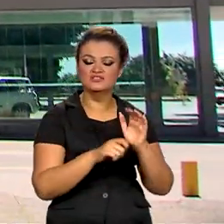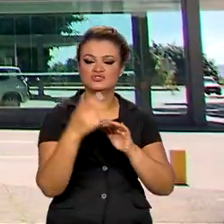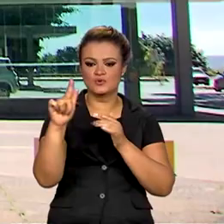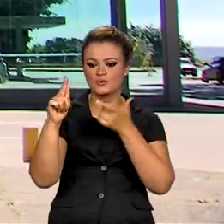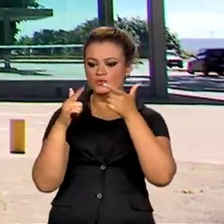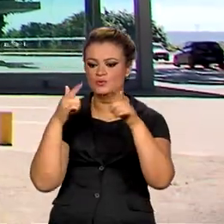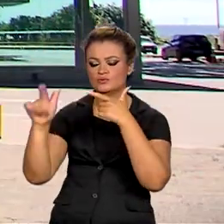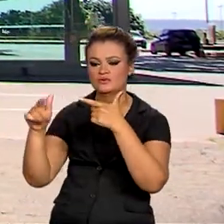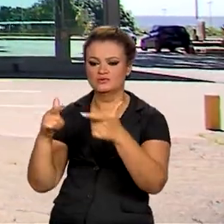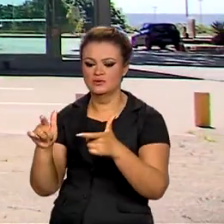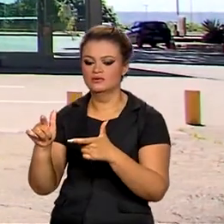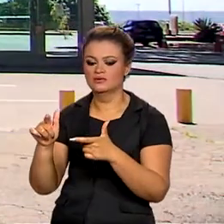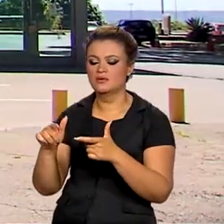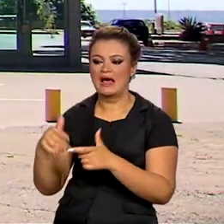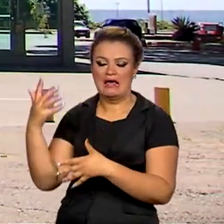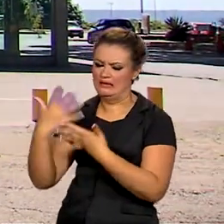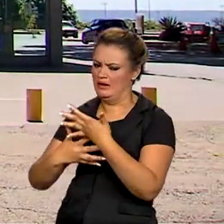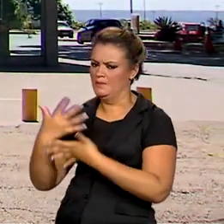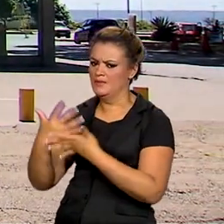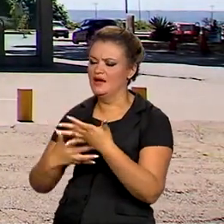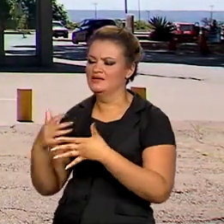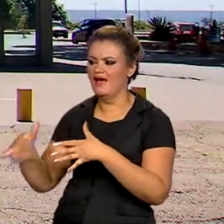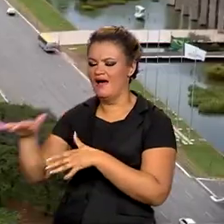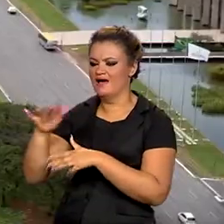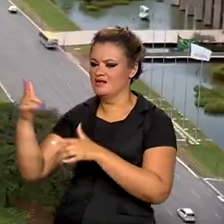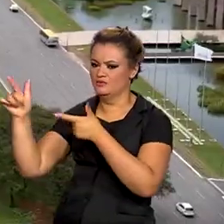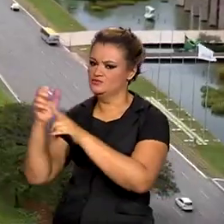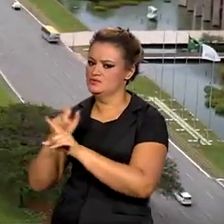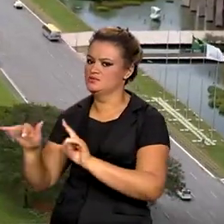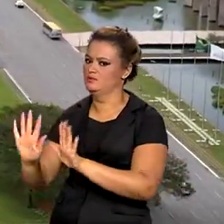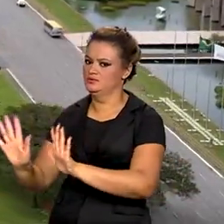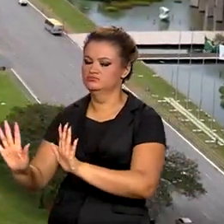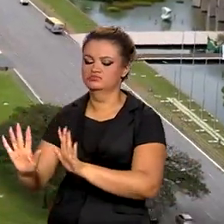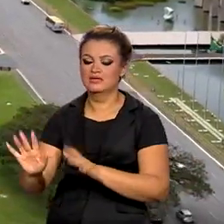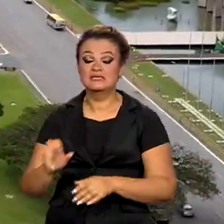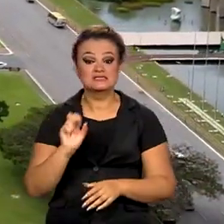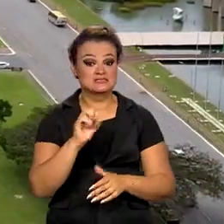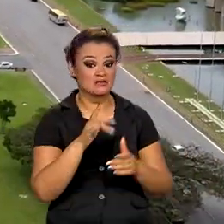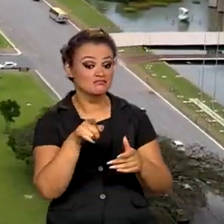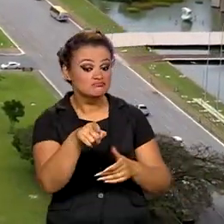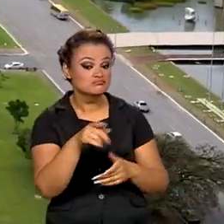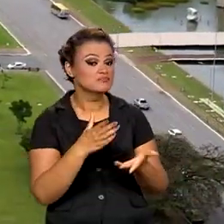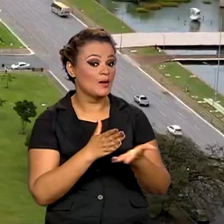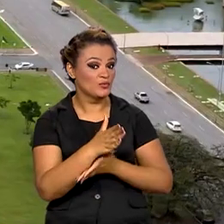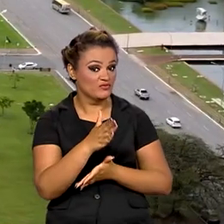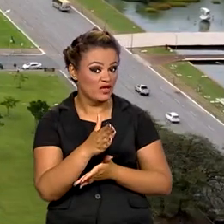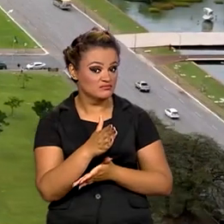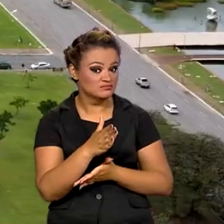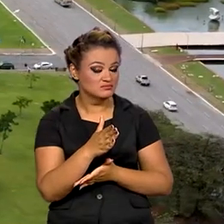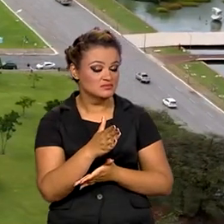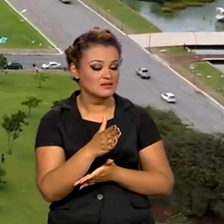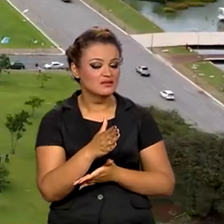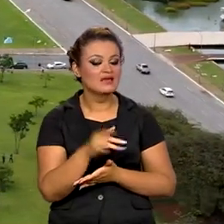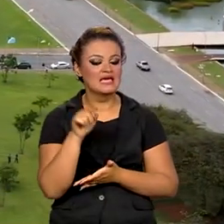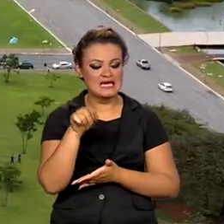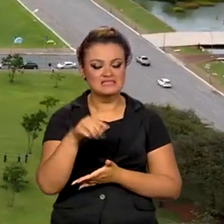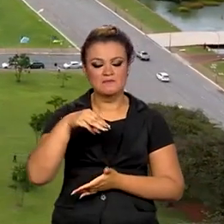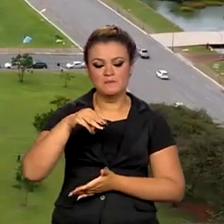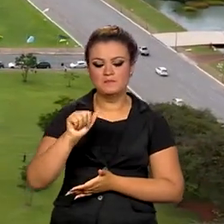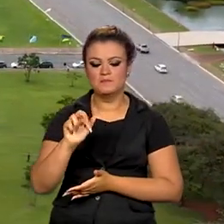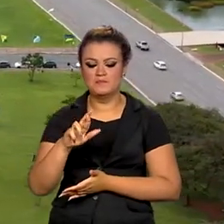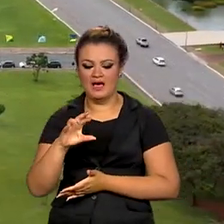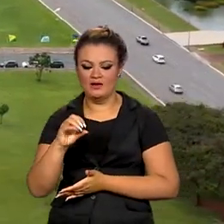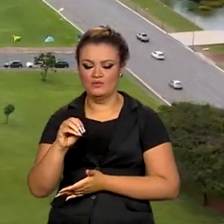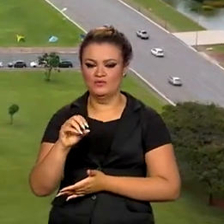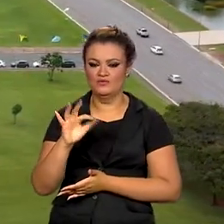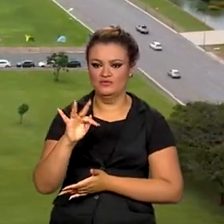internos sem comprometer as áreas sociais. Se aprovado, o novo marco fiscal passa a valer